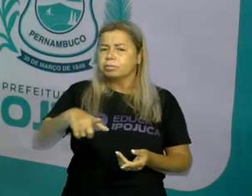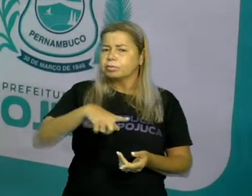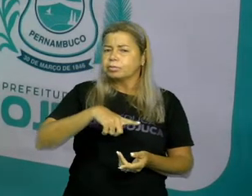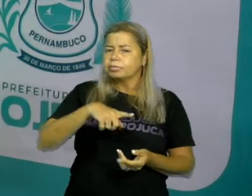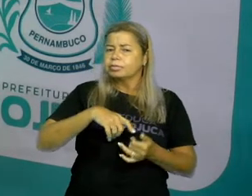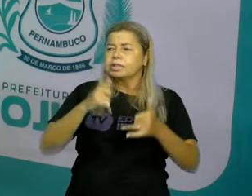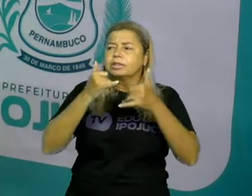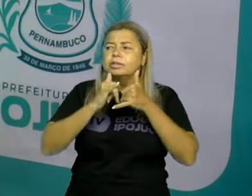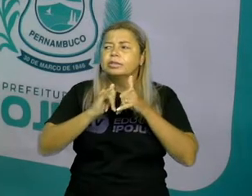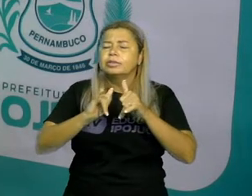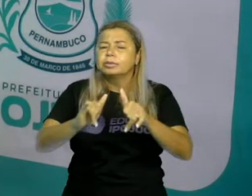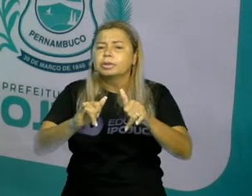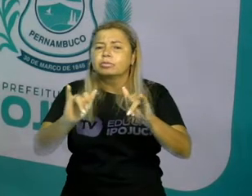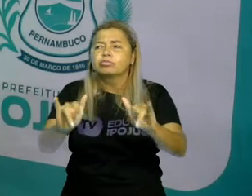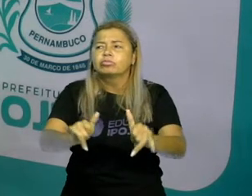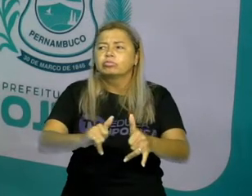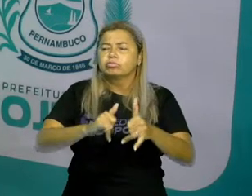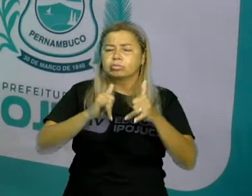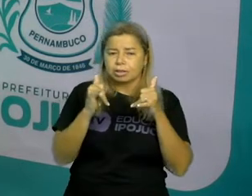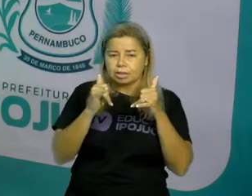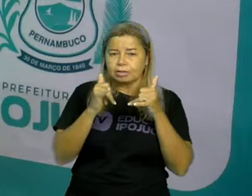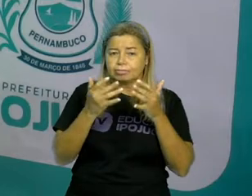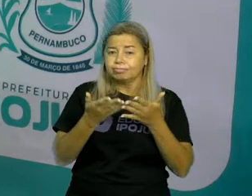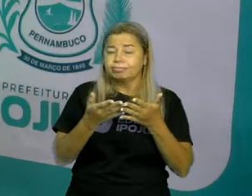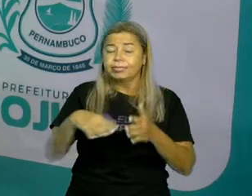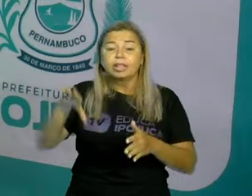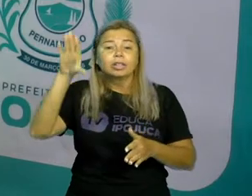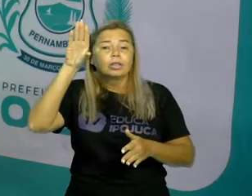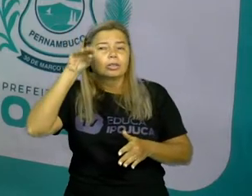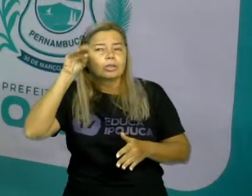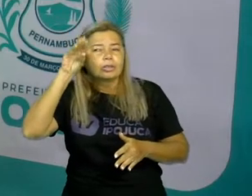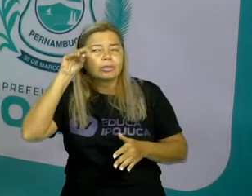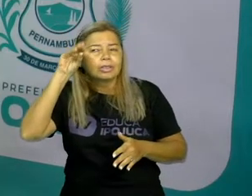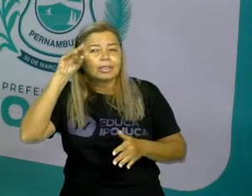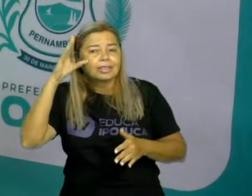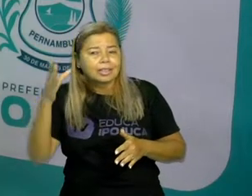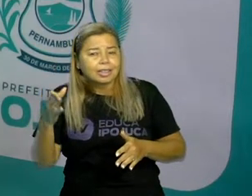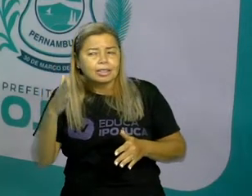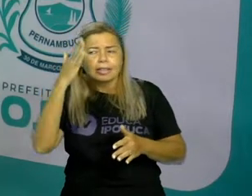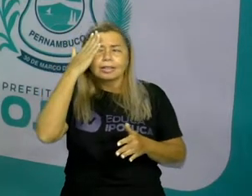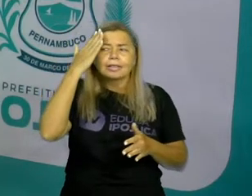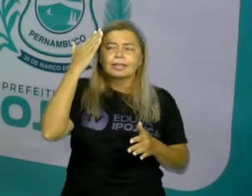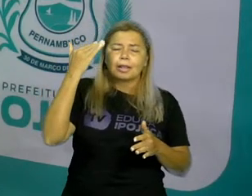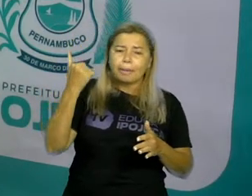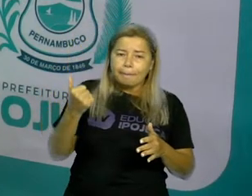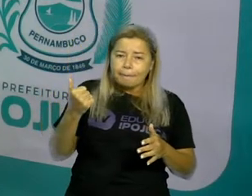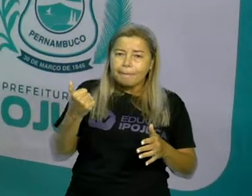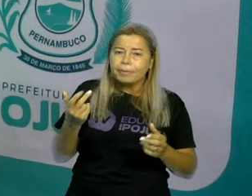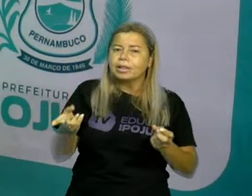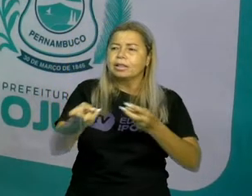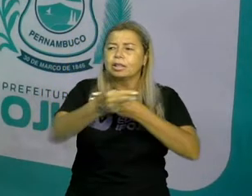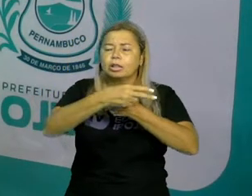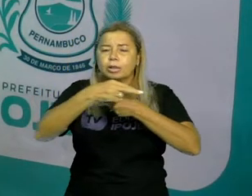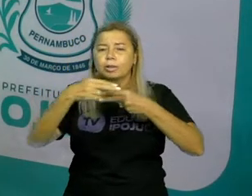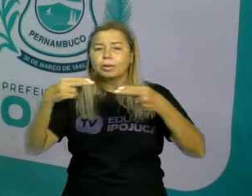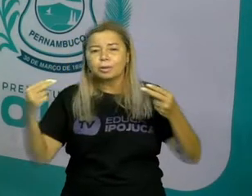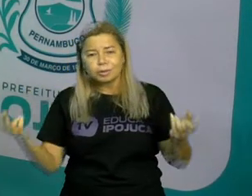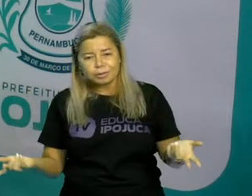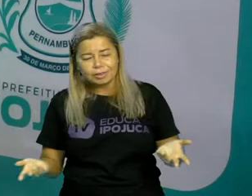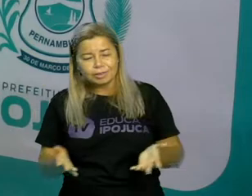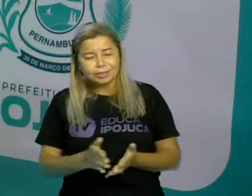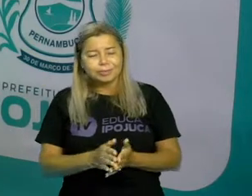Então, curiosidade é isso. É querer saber das coisas. E nosso gênero textual,